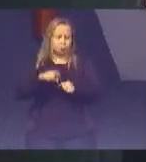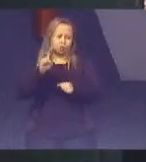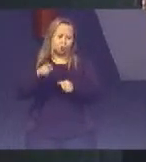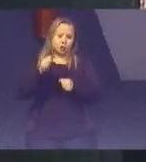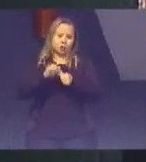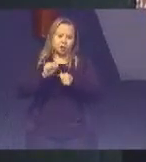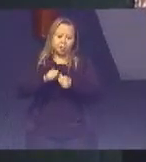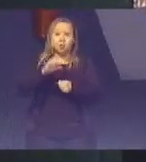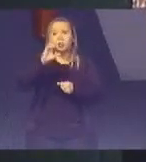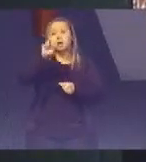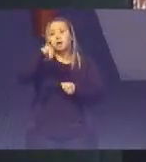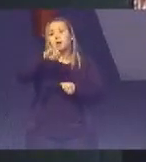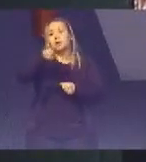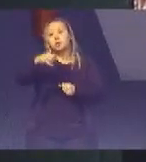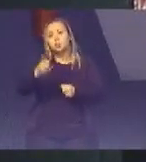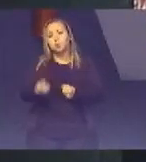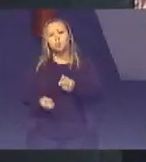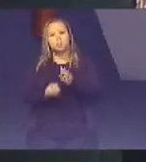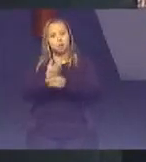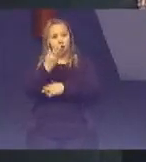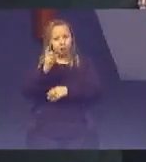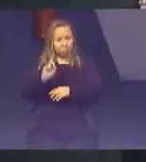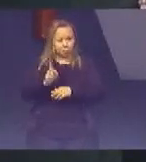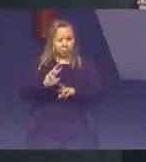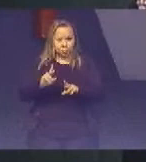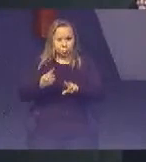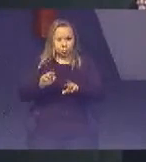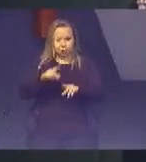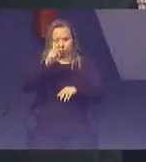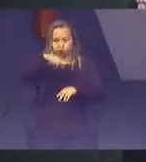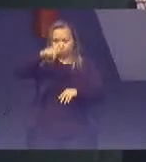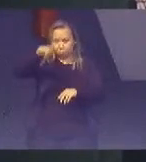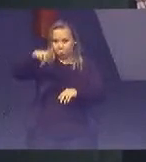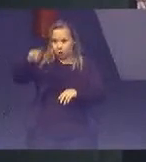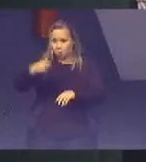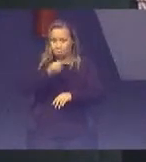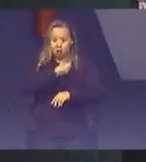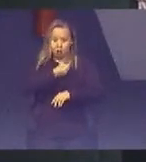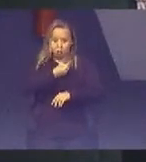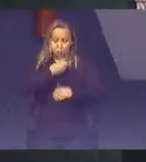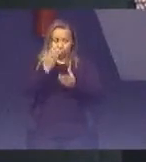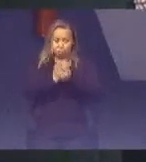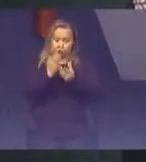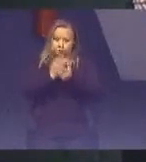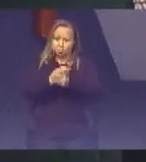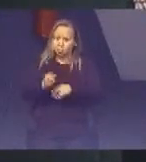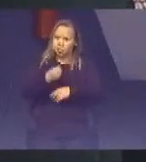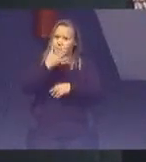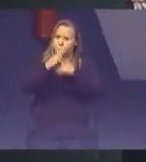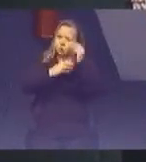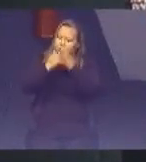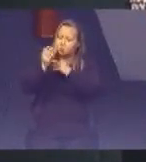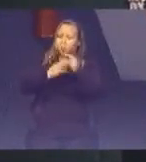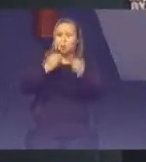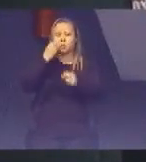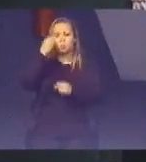criando Não apenas Para números Estáticos De processos Mas boas práticas Boas experiências Está criando Um banco